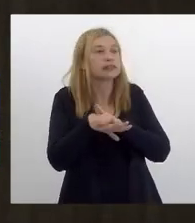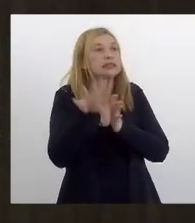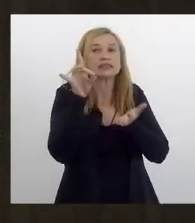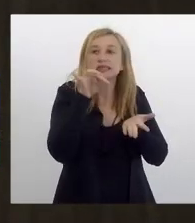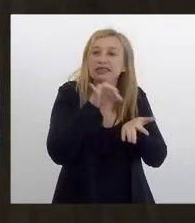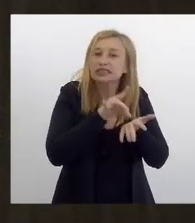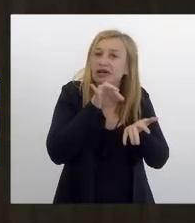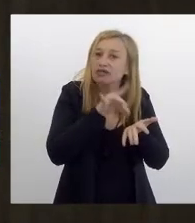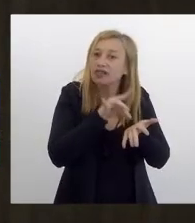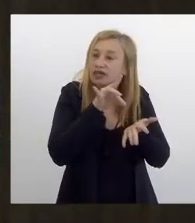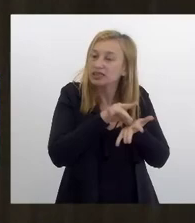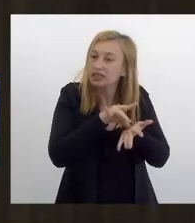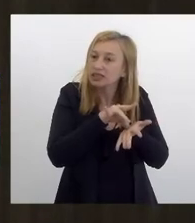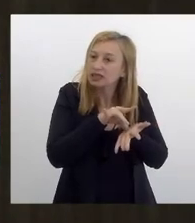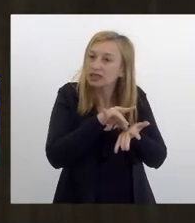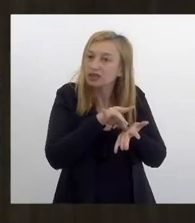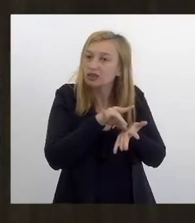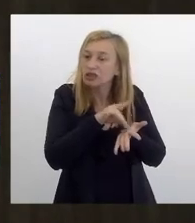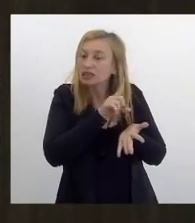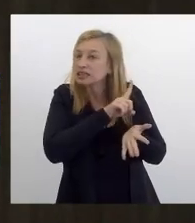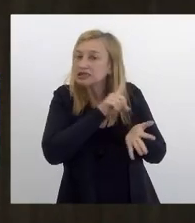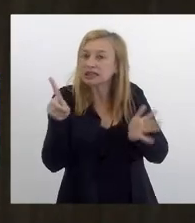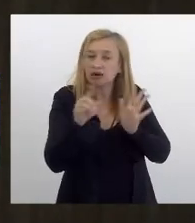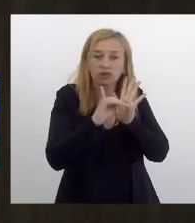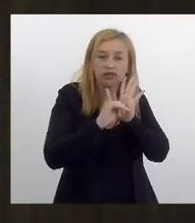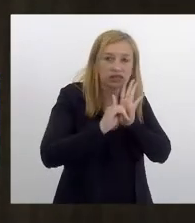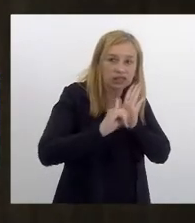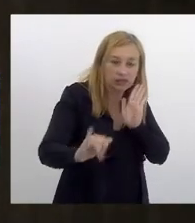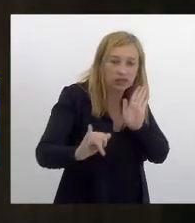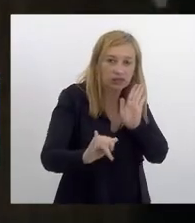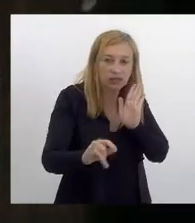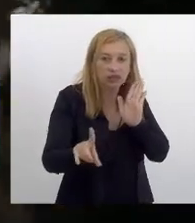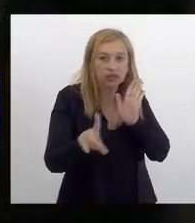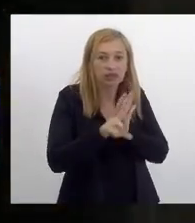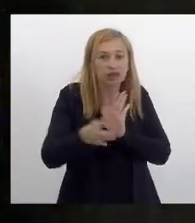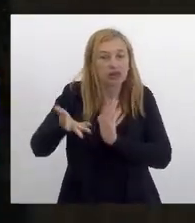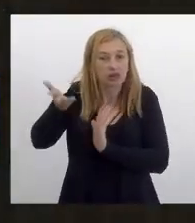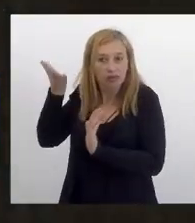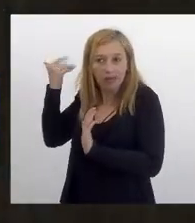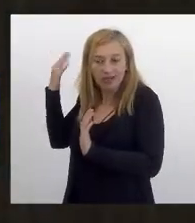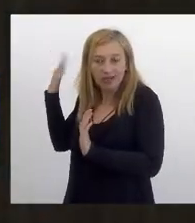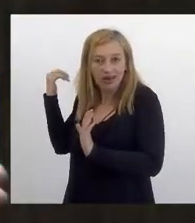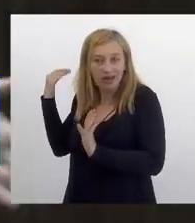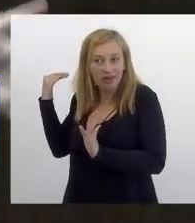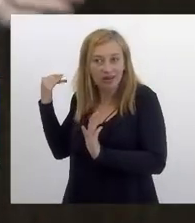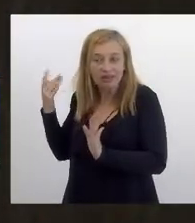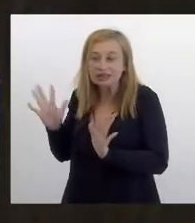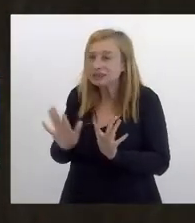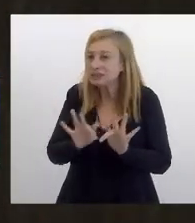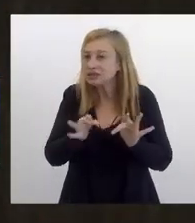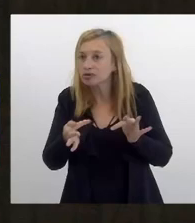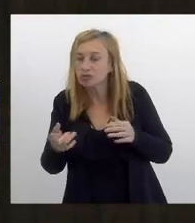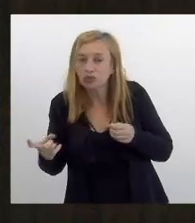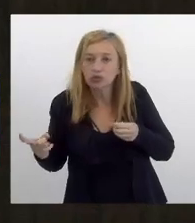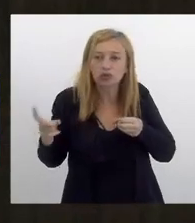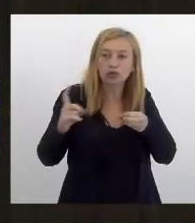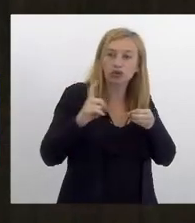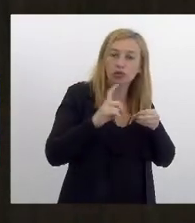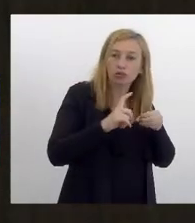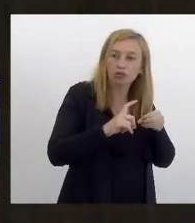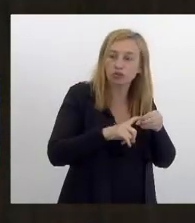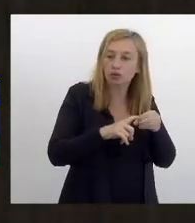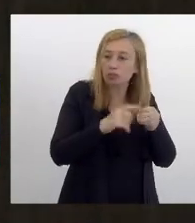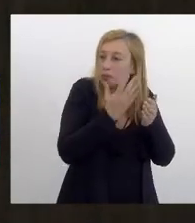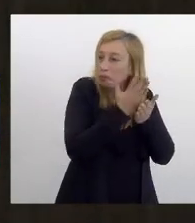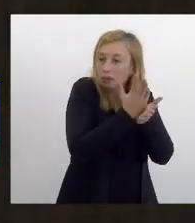ao não ser publicado na legislatura anterior ele simplesmente quando vira a legislatura ele deixa de